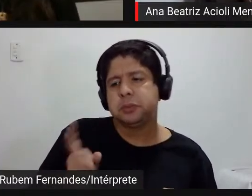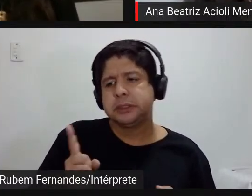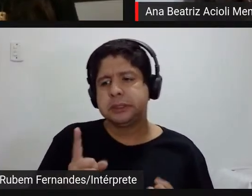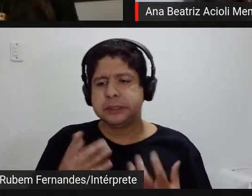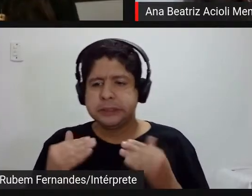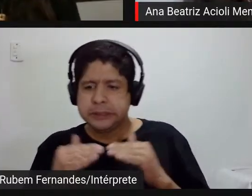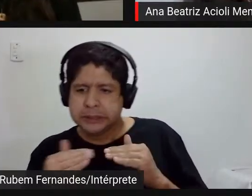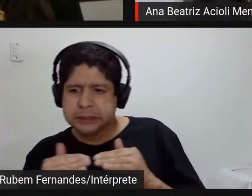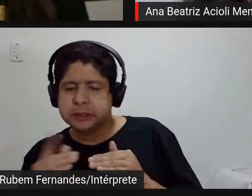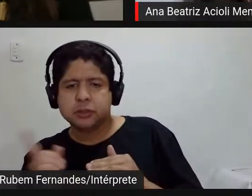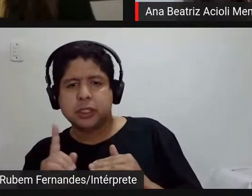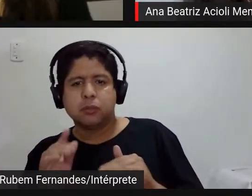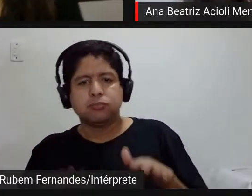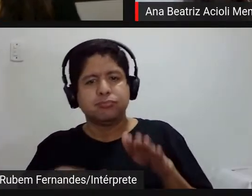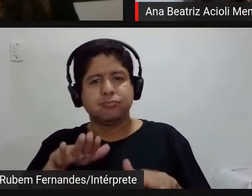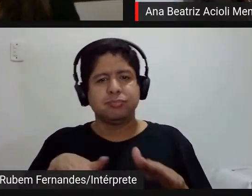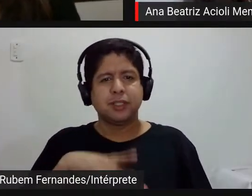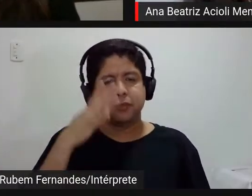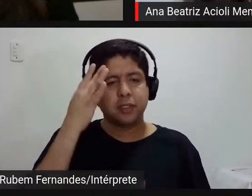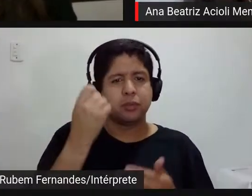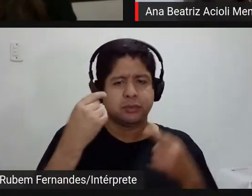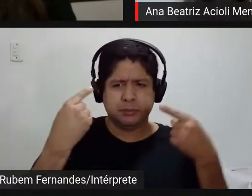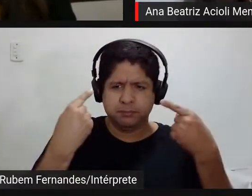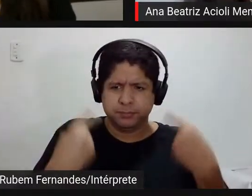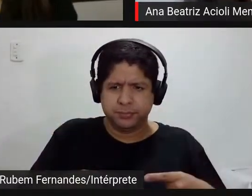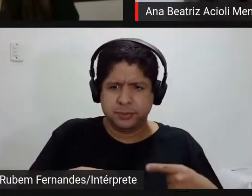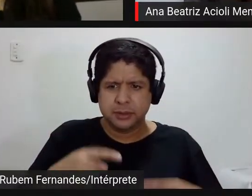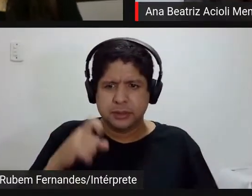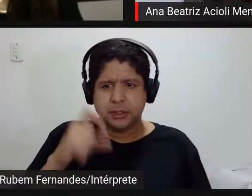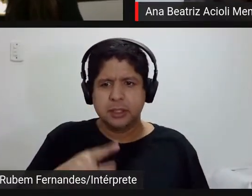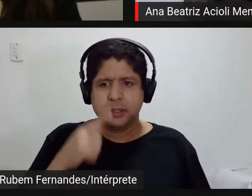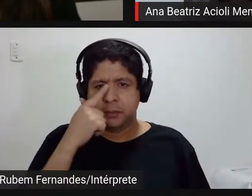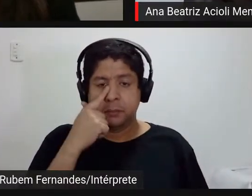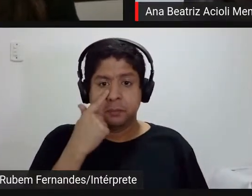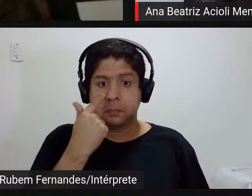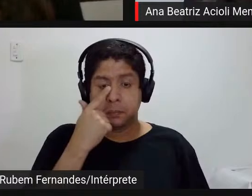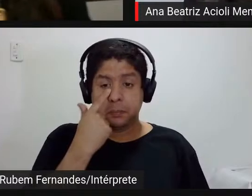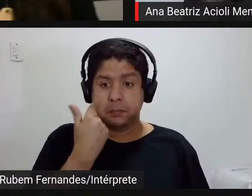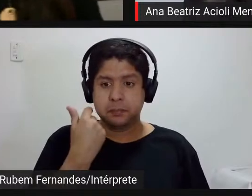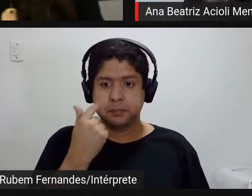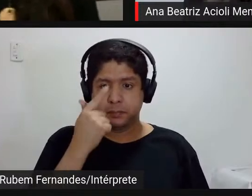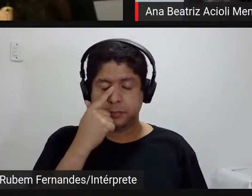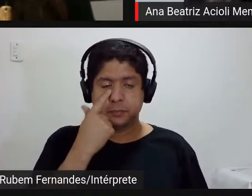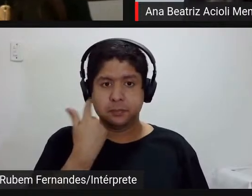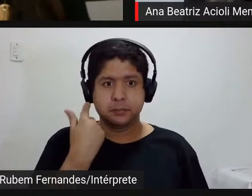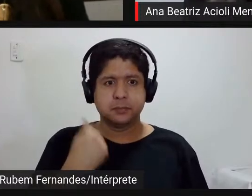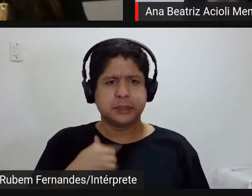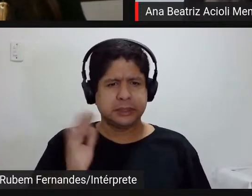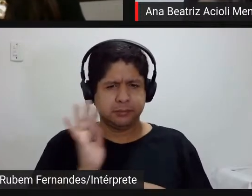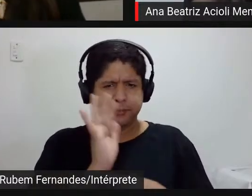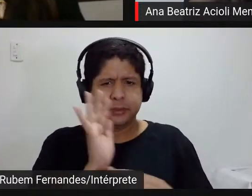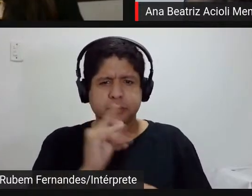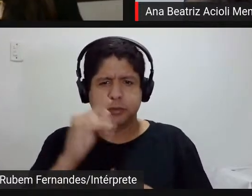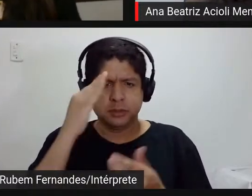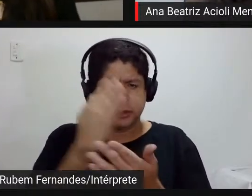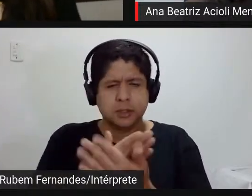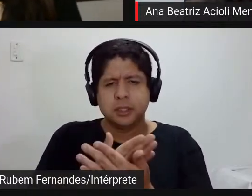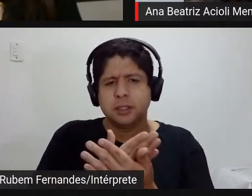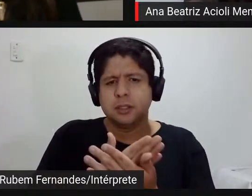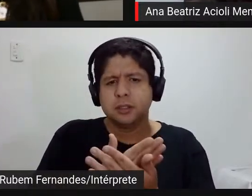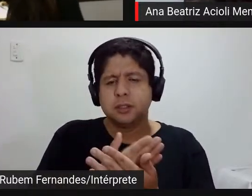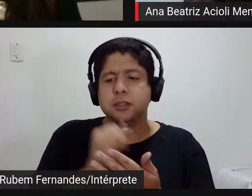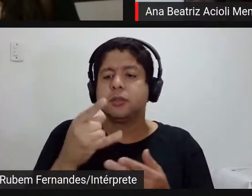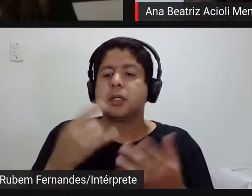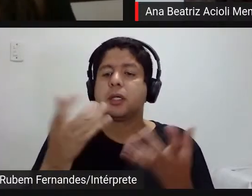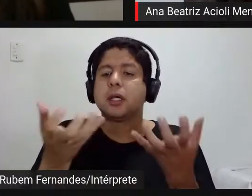ou vão né comprar uma briga ali pra poder defender né o que vocês acreditam e pra quem que vocês